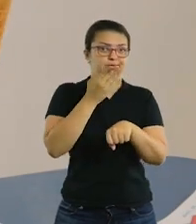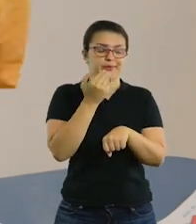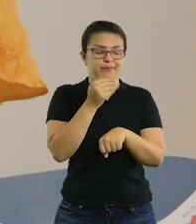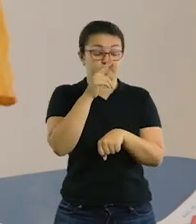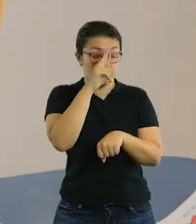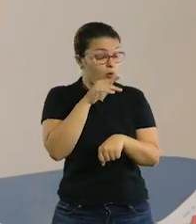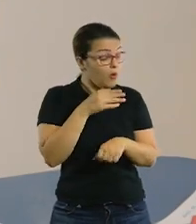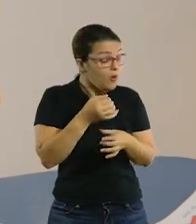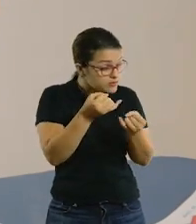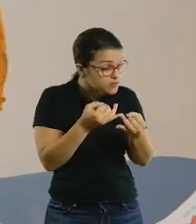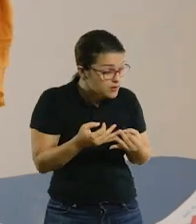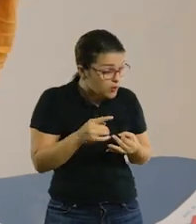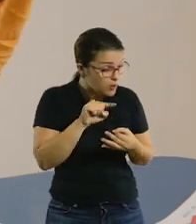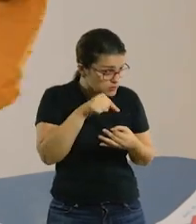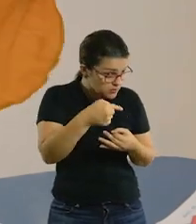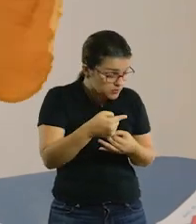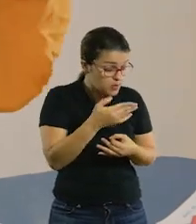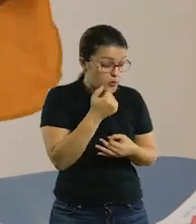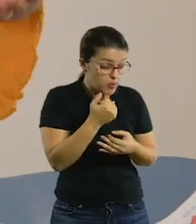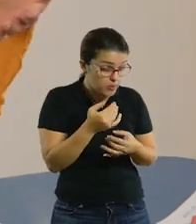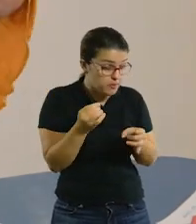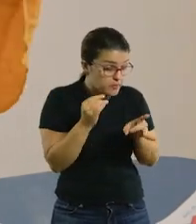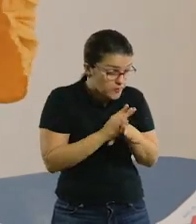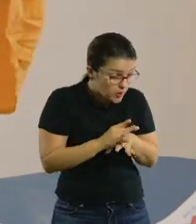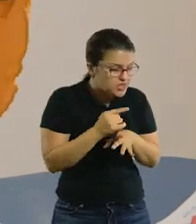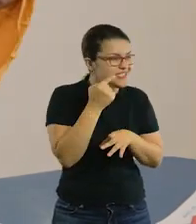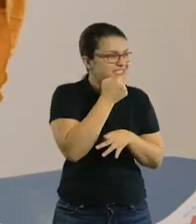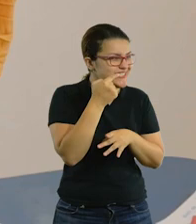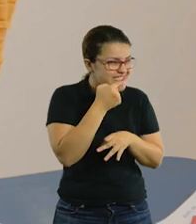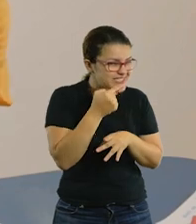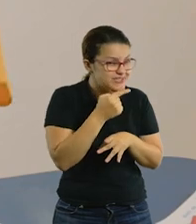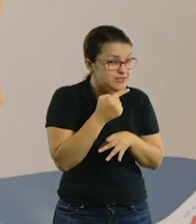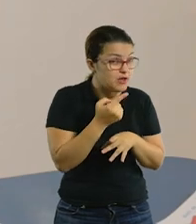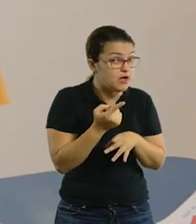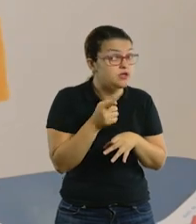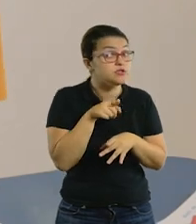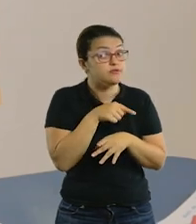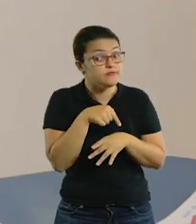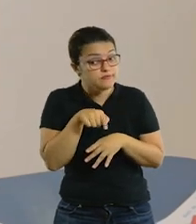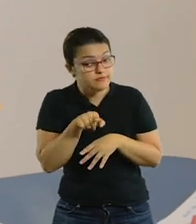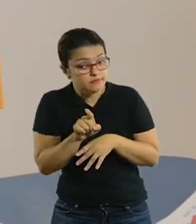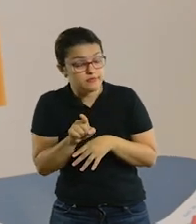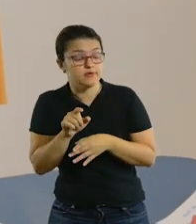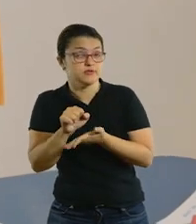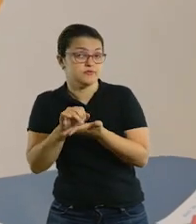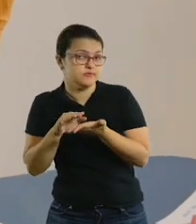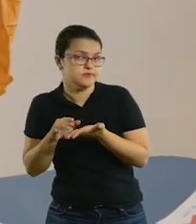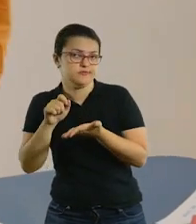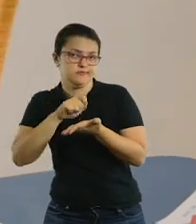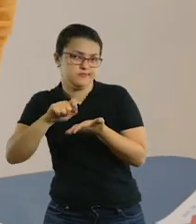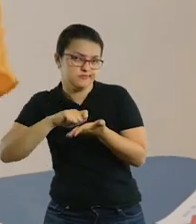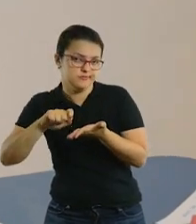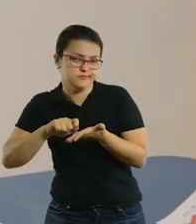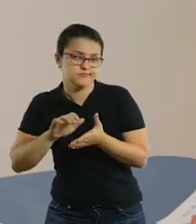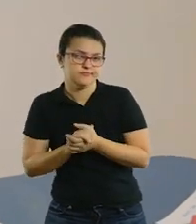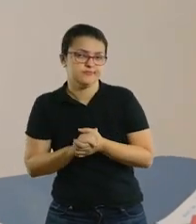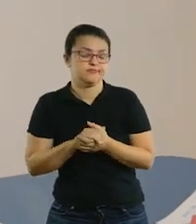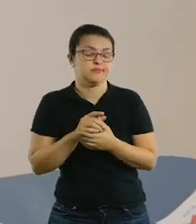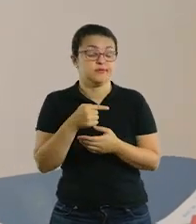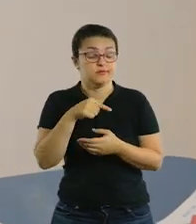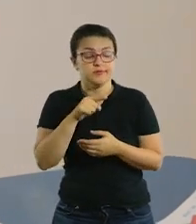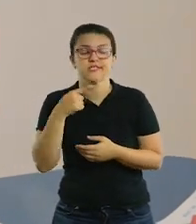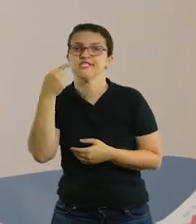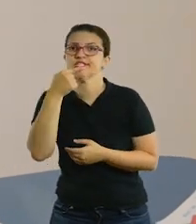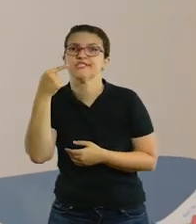servindo o almoço, você já comenta, olha, depois que nós almoçarmos, escovarmos o dente, nós vamos trabalhar no lição de casa. Quando ela for